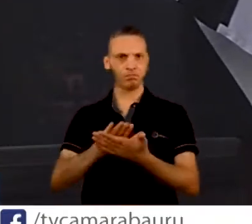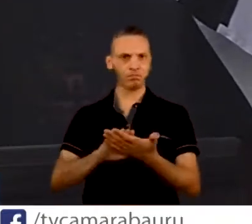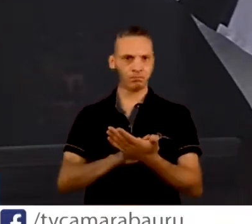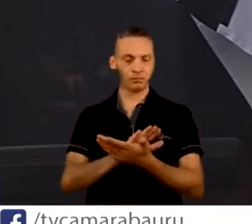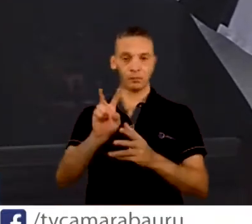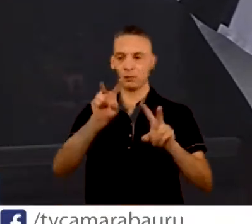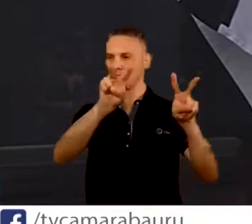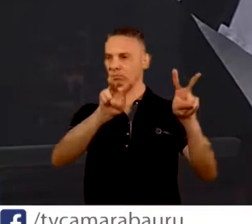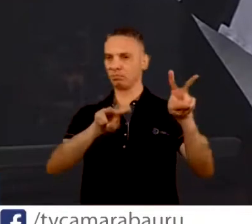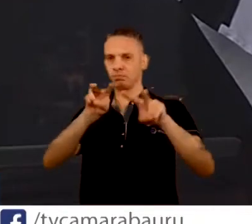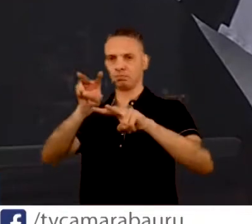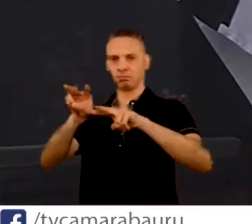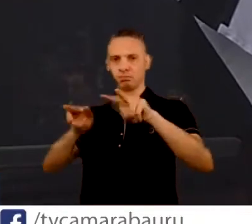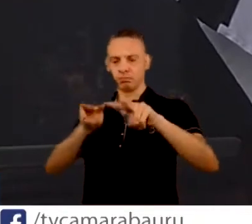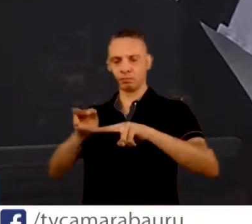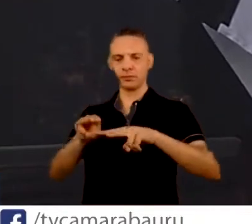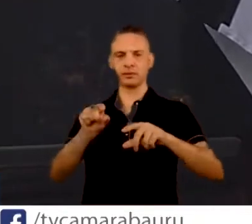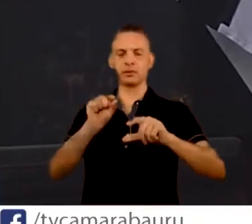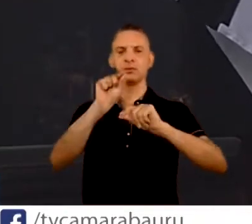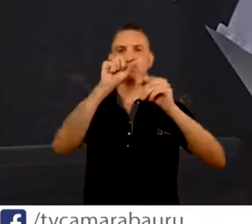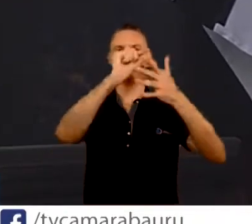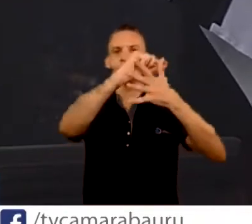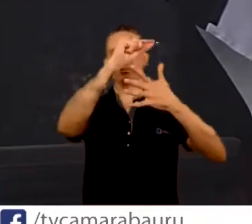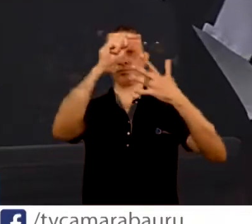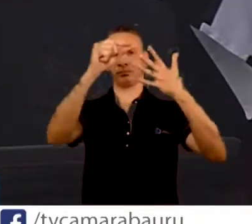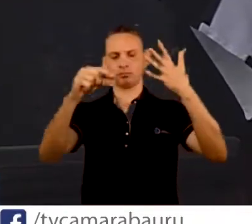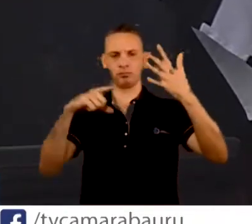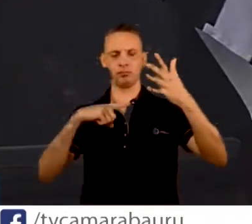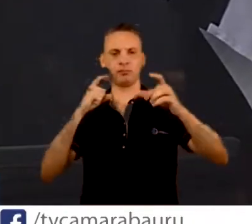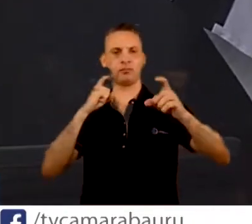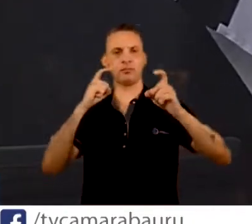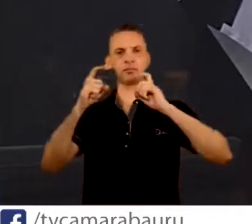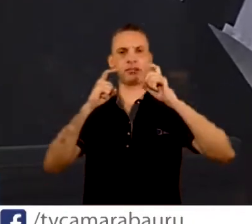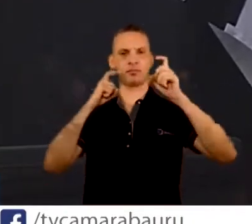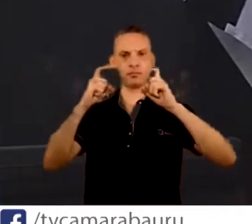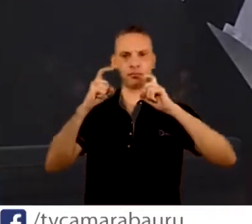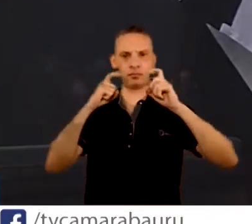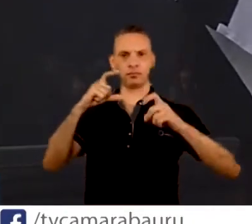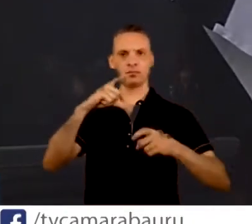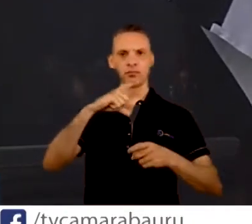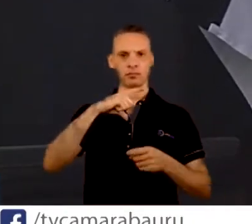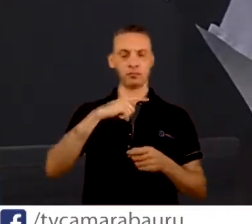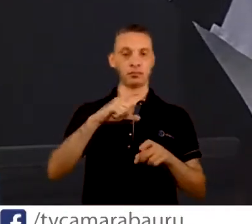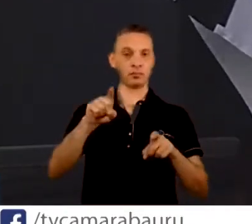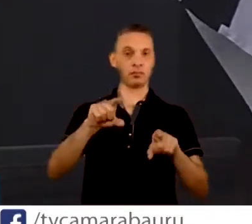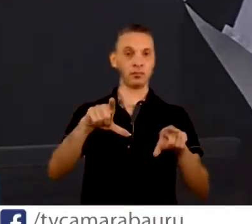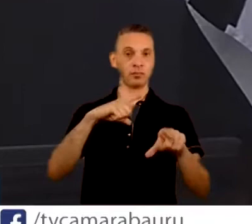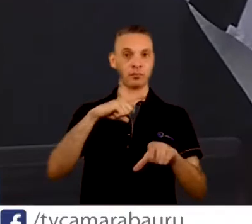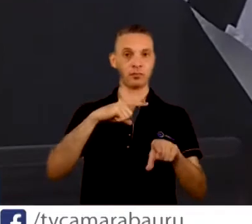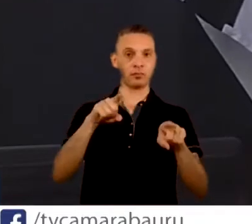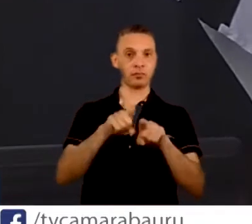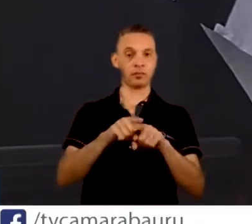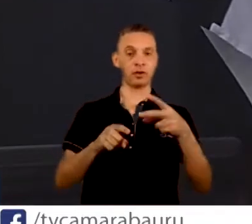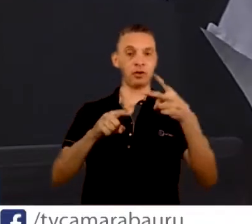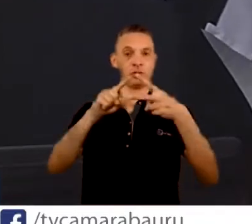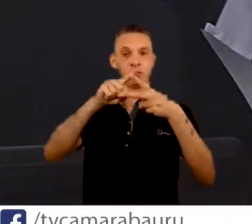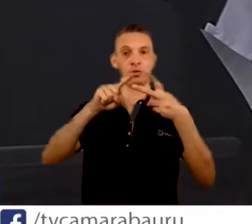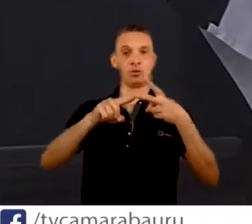reunião e teve dois assuntos que me